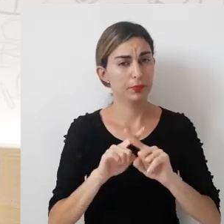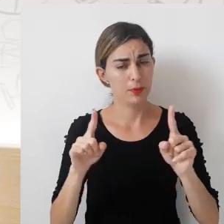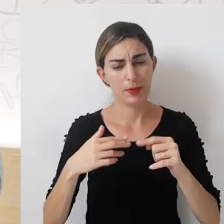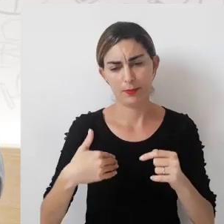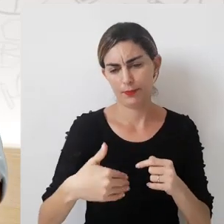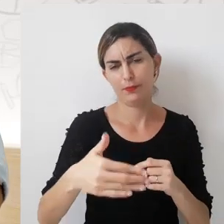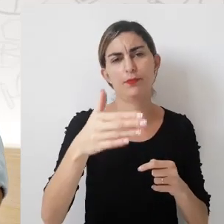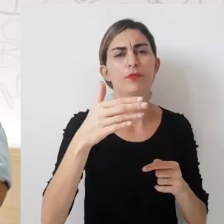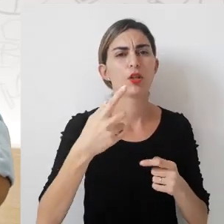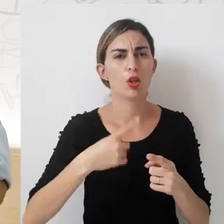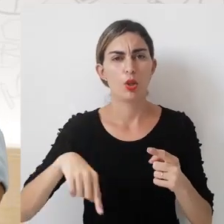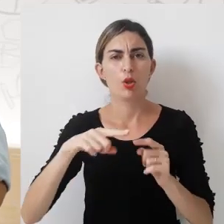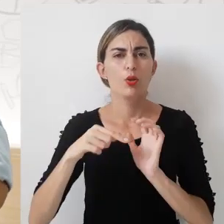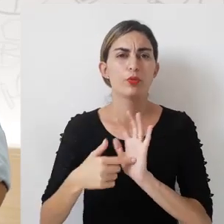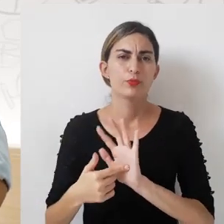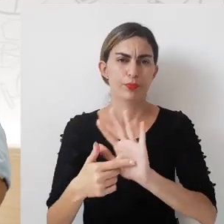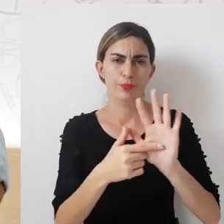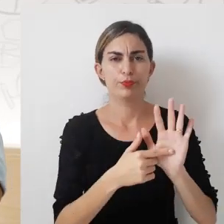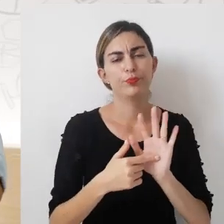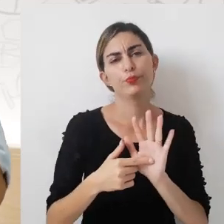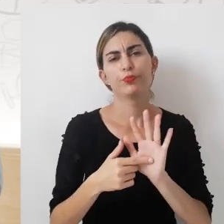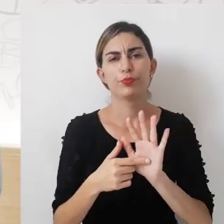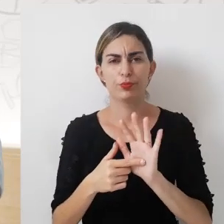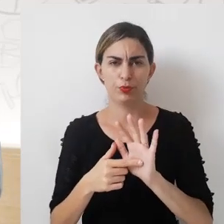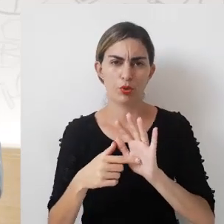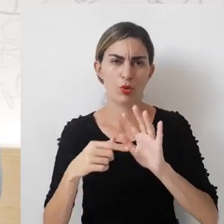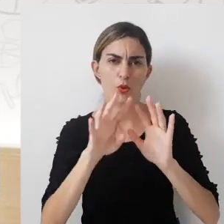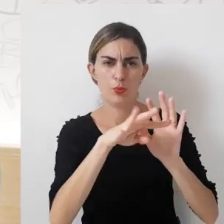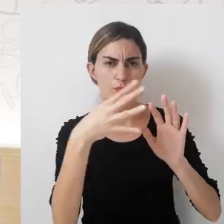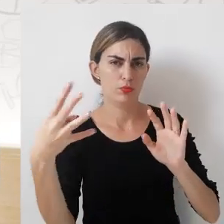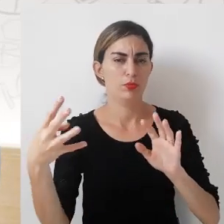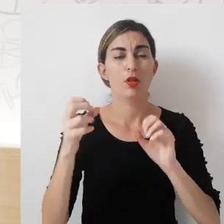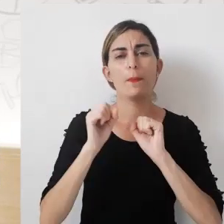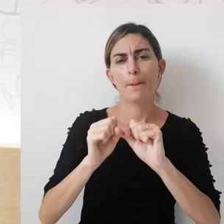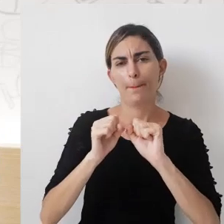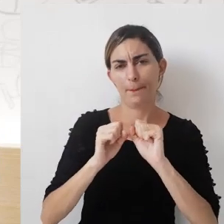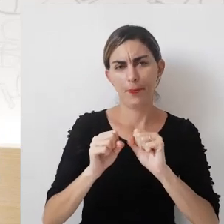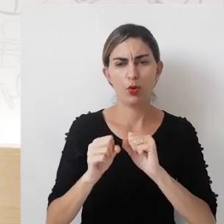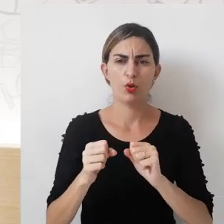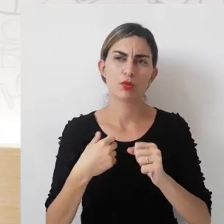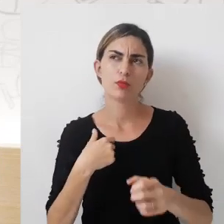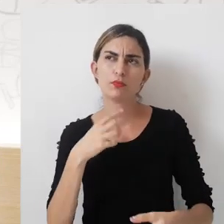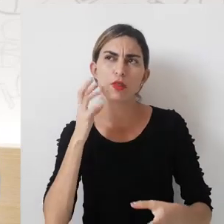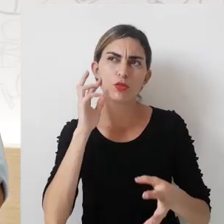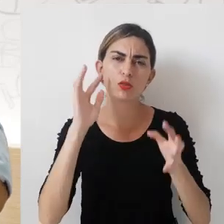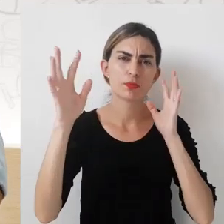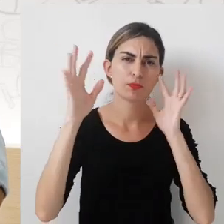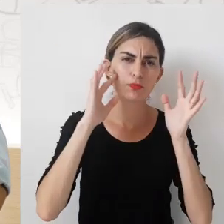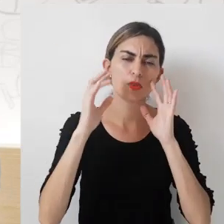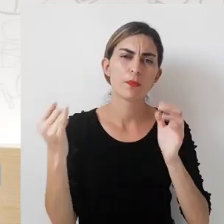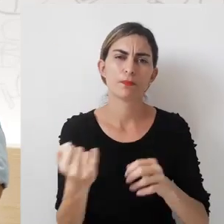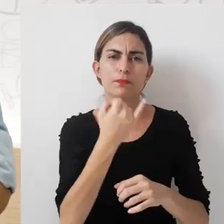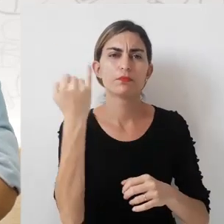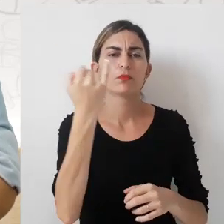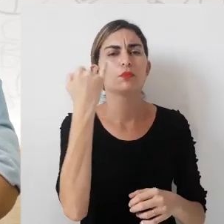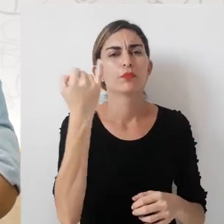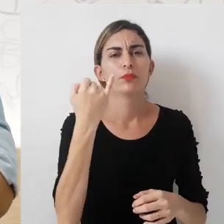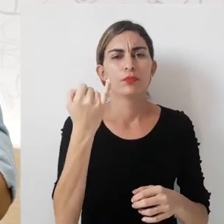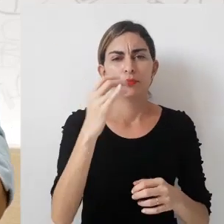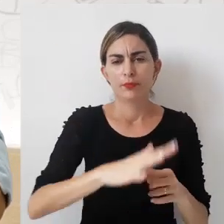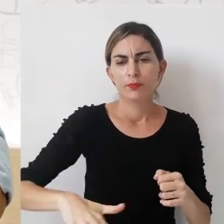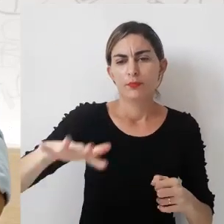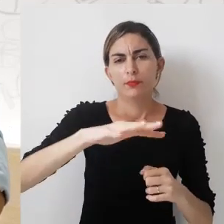Mais à frente, nós trouxemos uma estrutura, um organograma, que já pode nos dar uma dimensão da importância